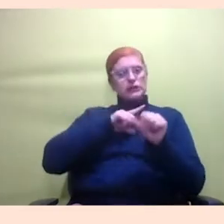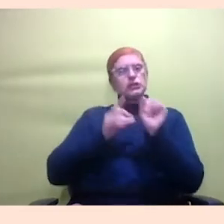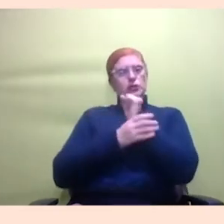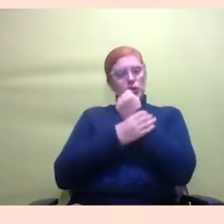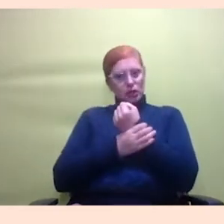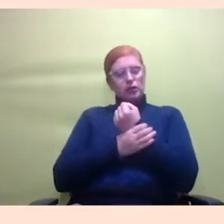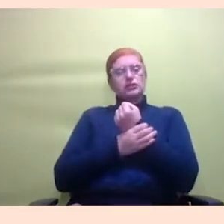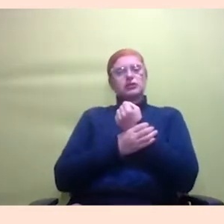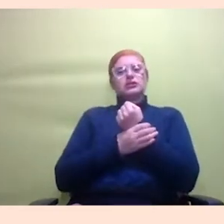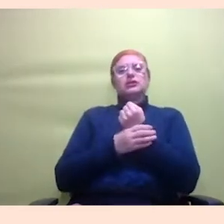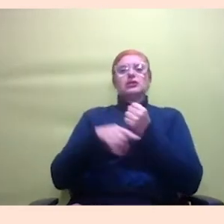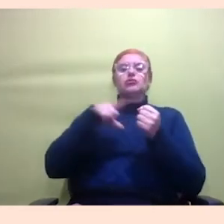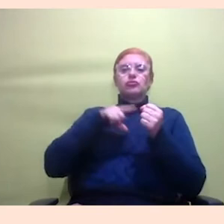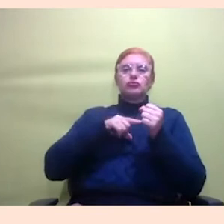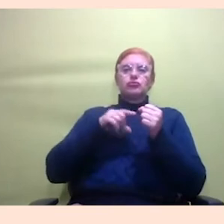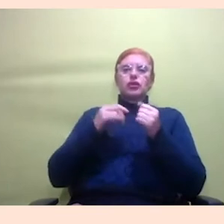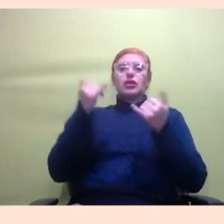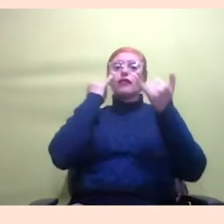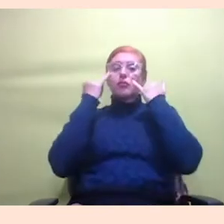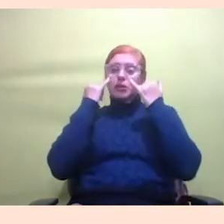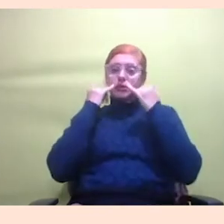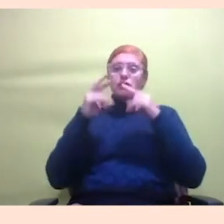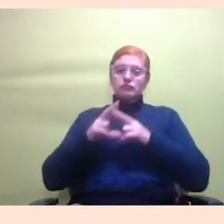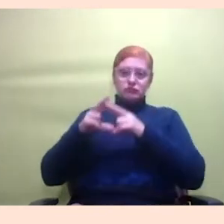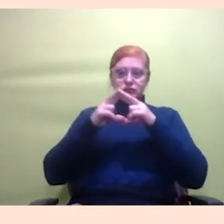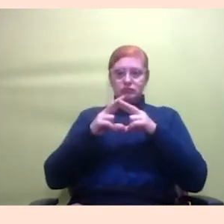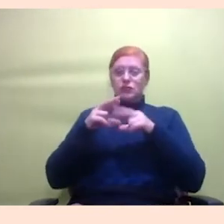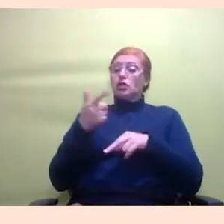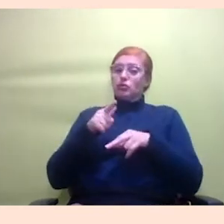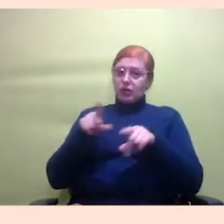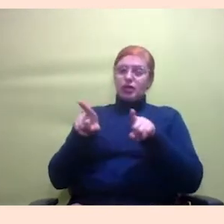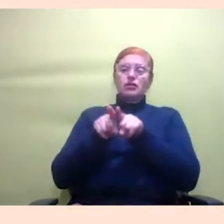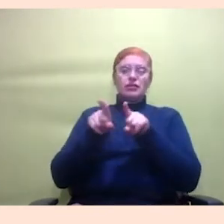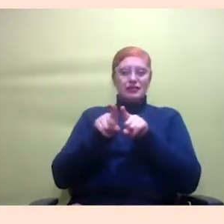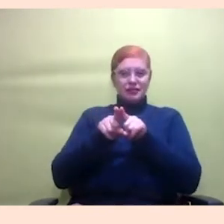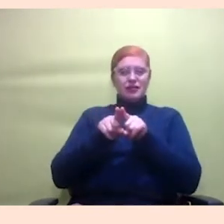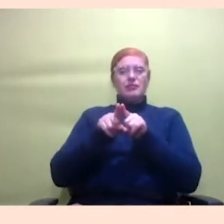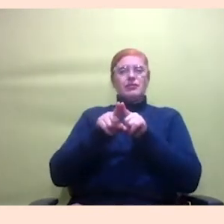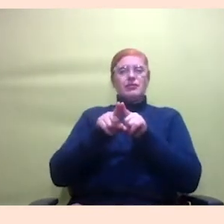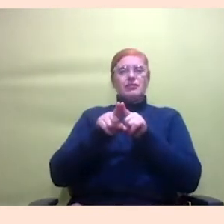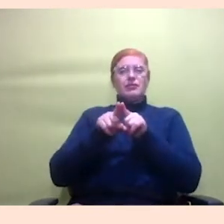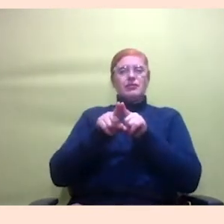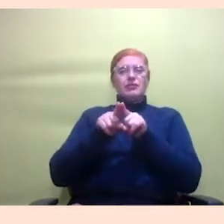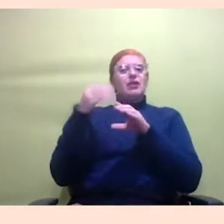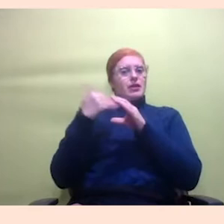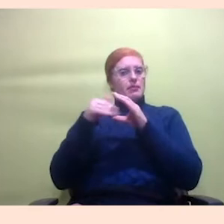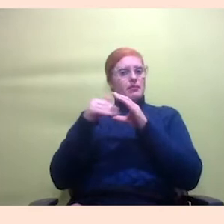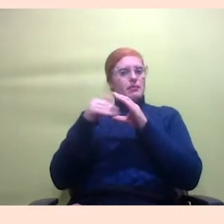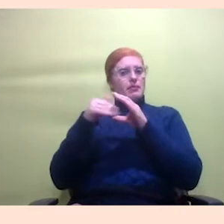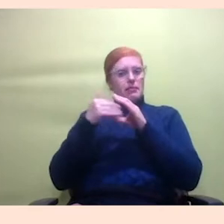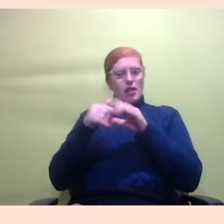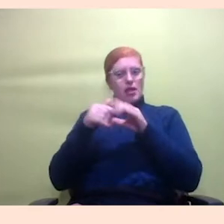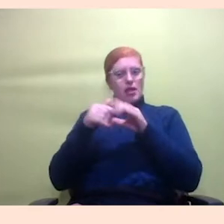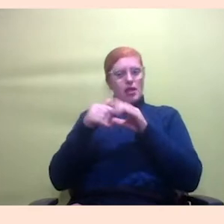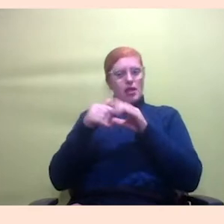gente não mantém nem no drive nem no e-mail do Bíblio Preta a gente faz isso pelos nossos outros e-mails e aí a parte da